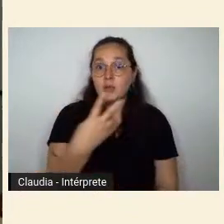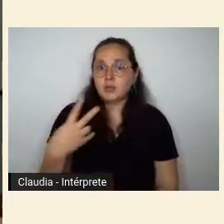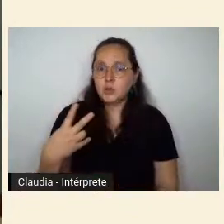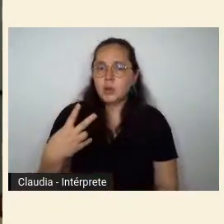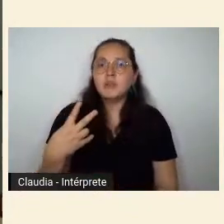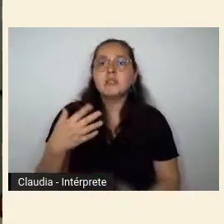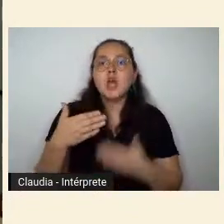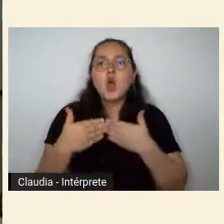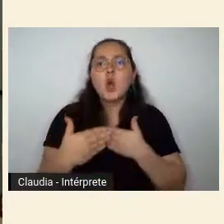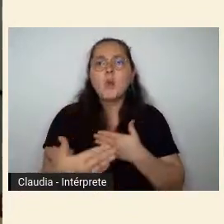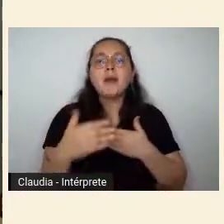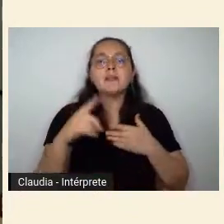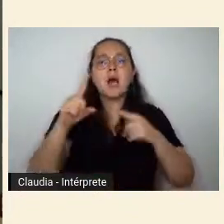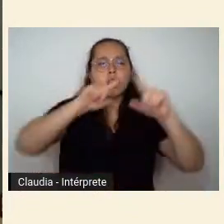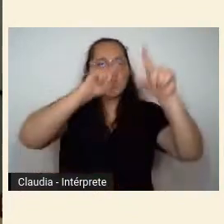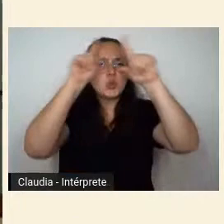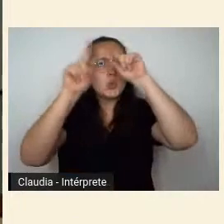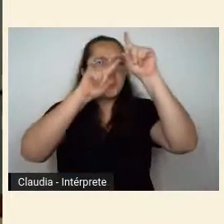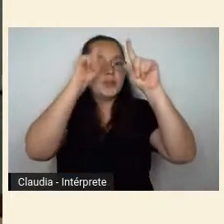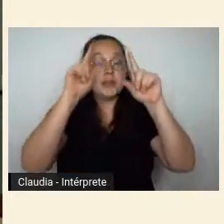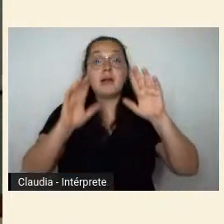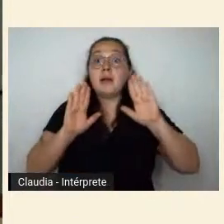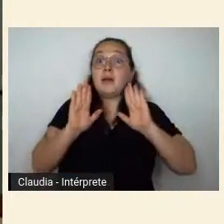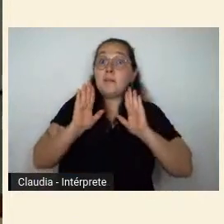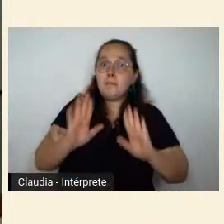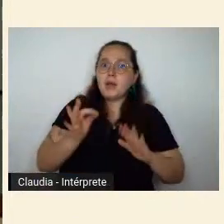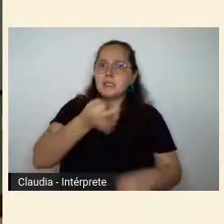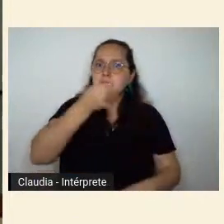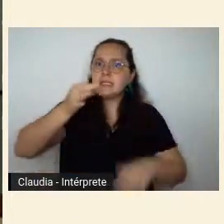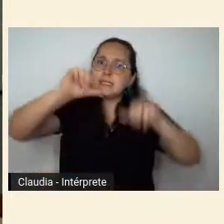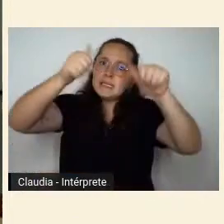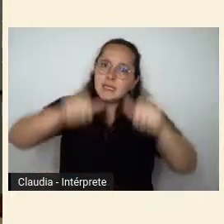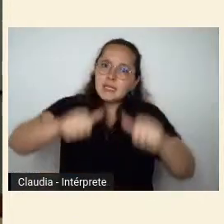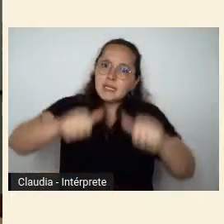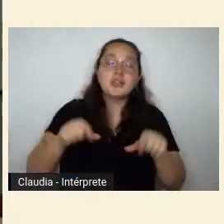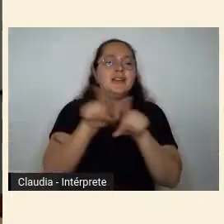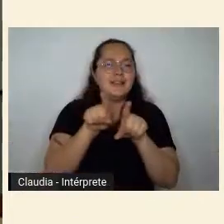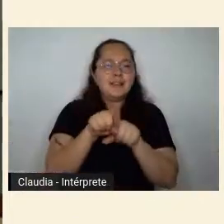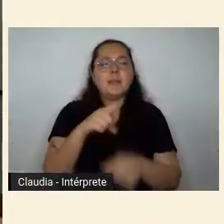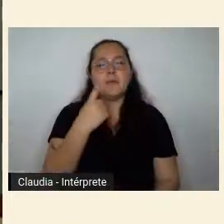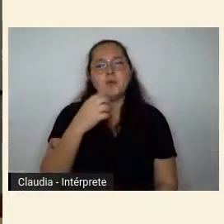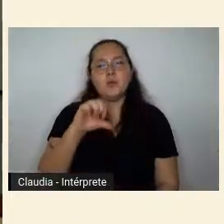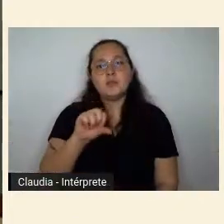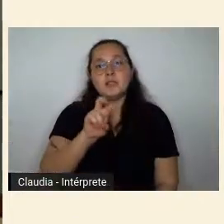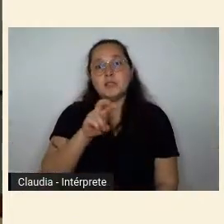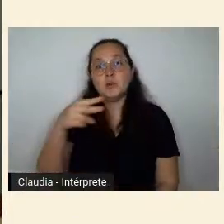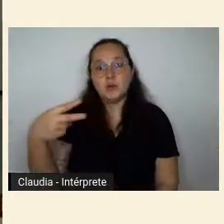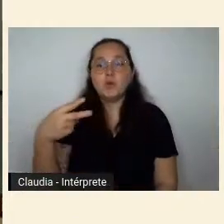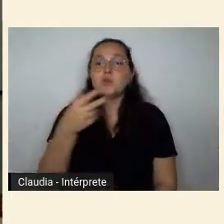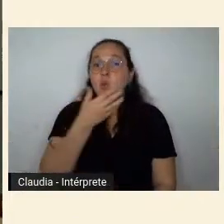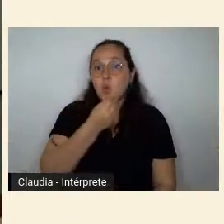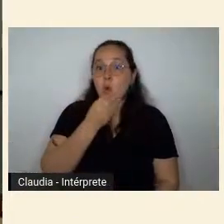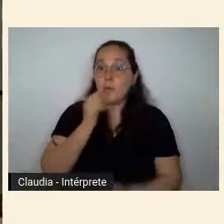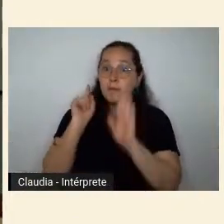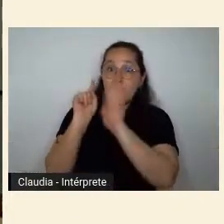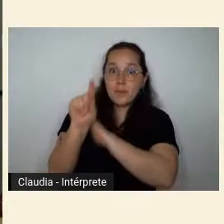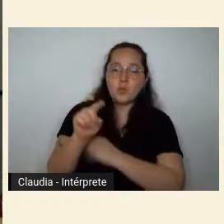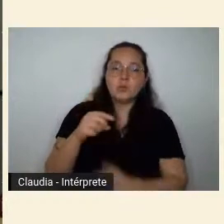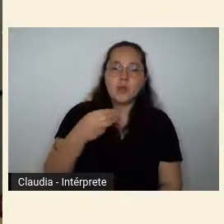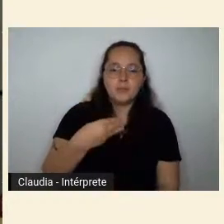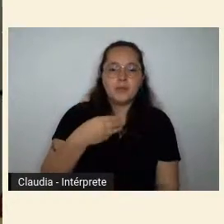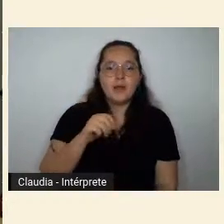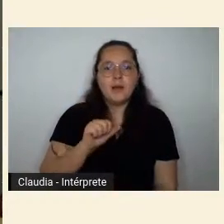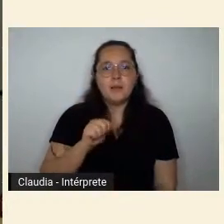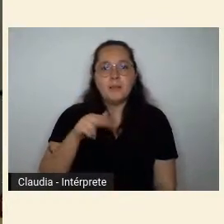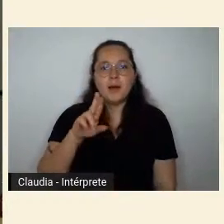com massa crítica sendo produzida e tem uma passagem lá de 1952 quando um jornalista pergunta a Manuel Bandeira o ele achava dos 30 anos do